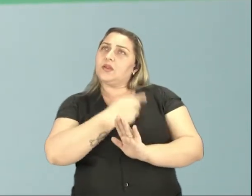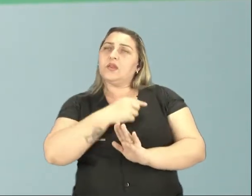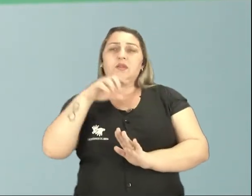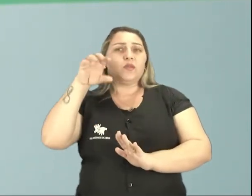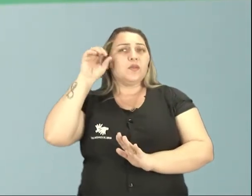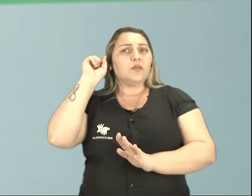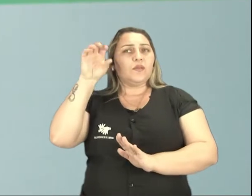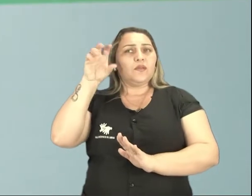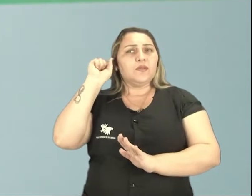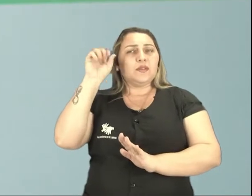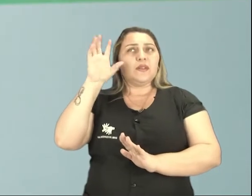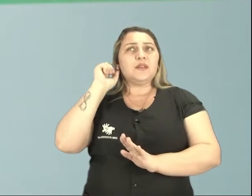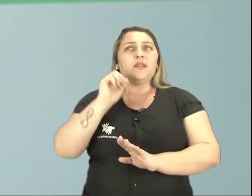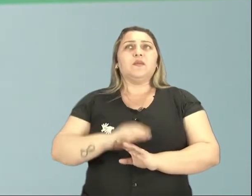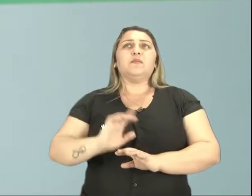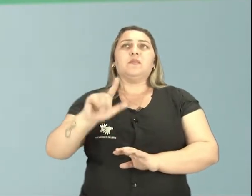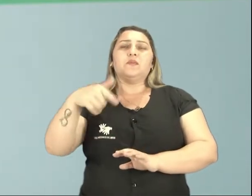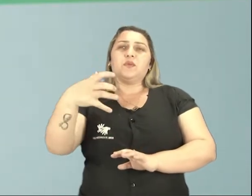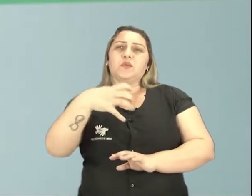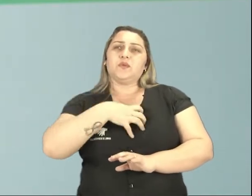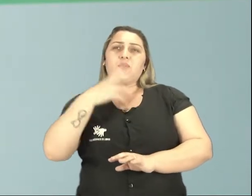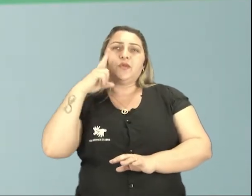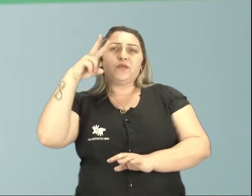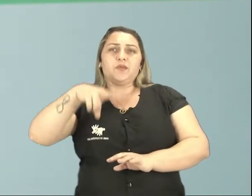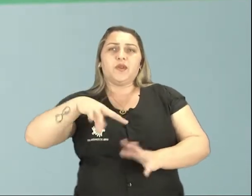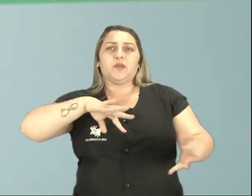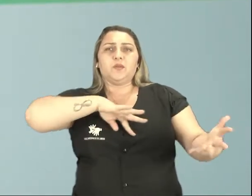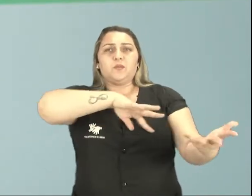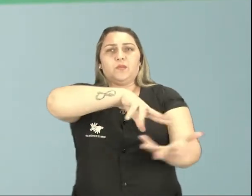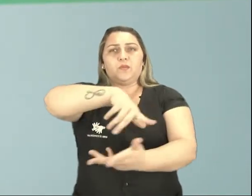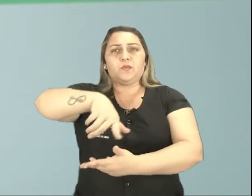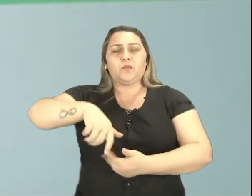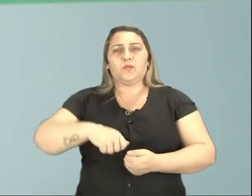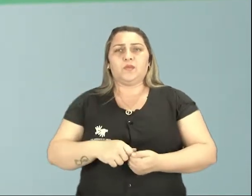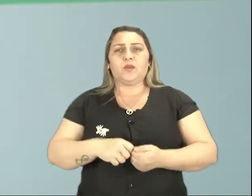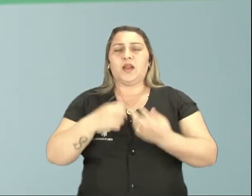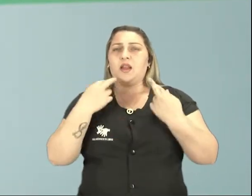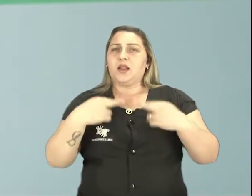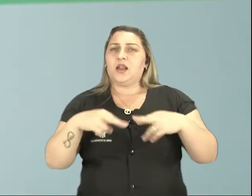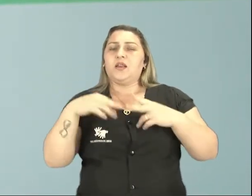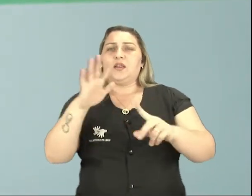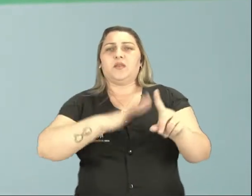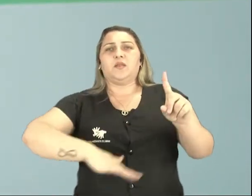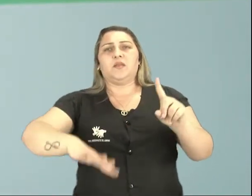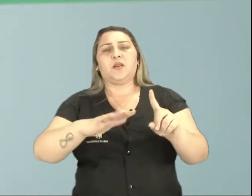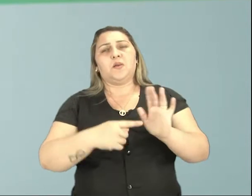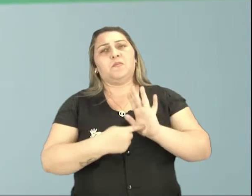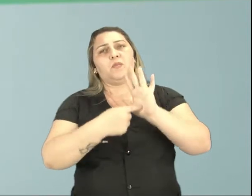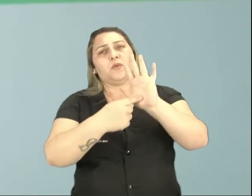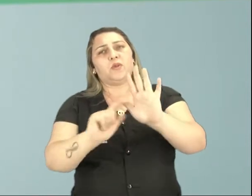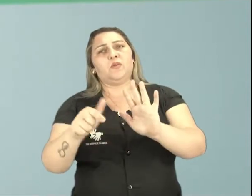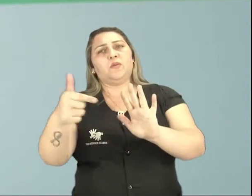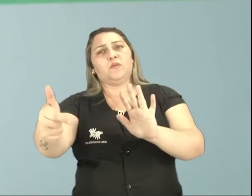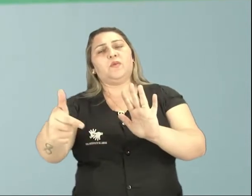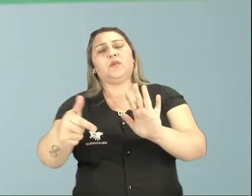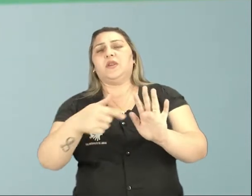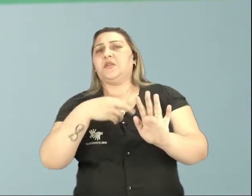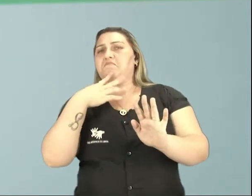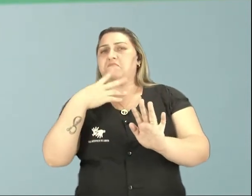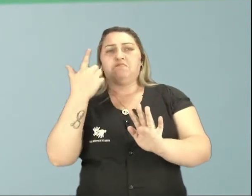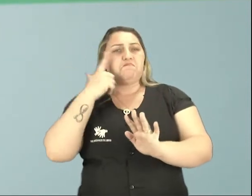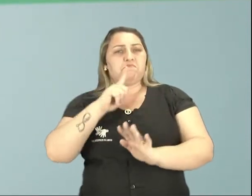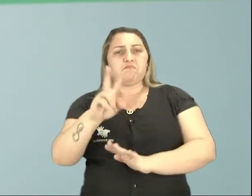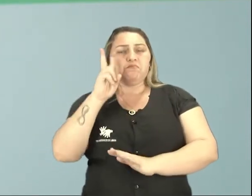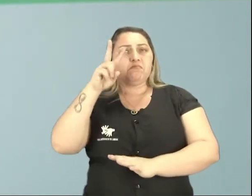ouvintes, uma outra forma de ver o mundo. Seja com críticas sociais, seja mostrando um outro lado que nós não